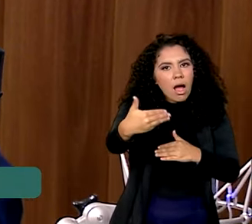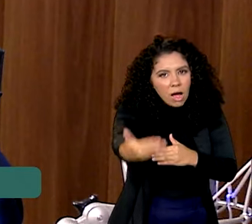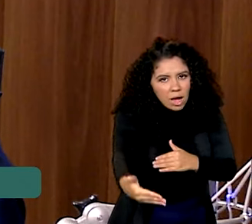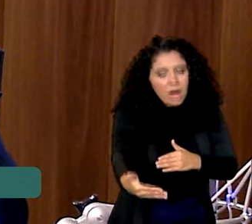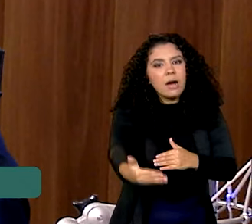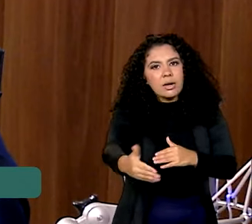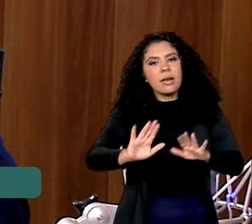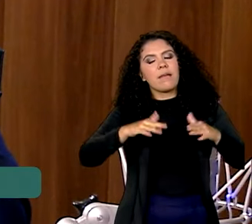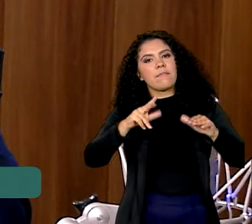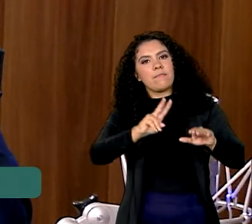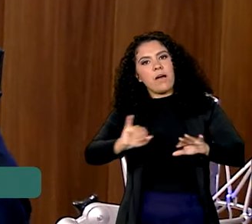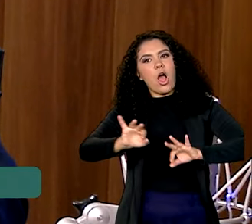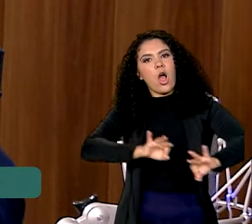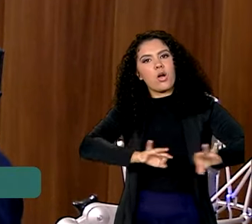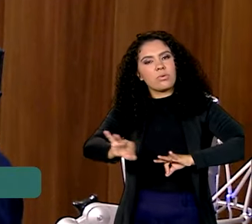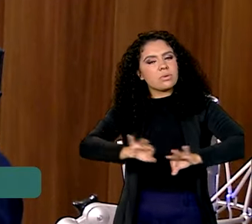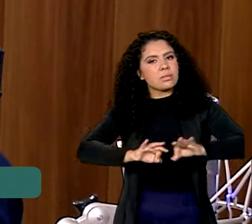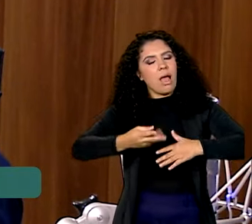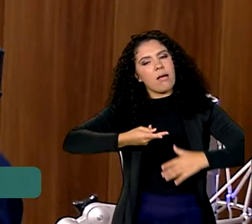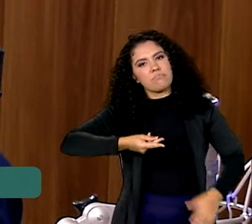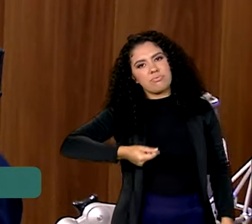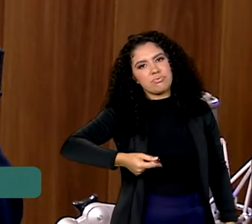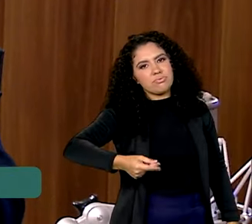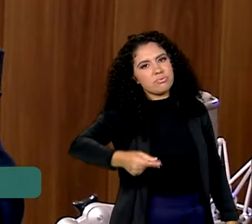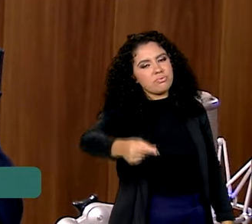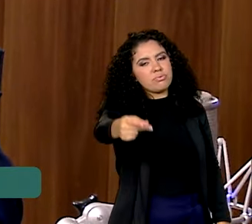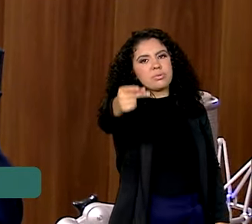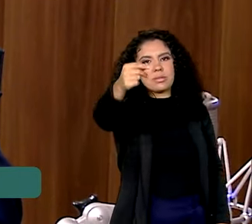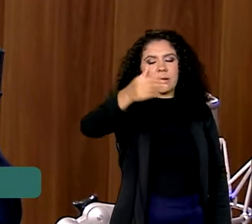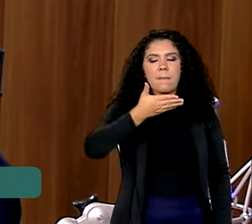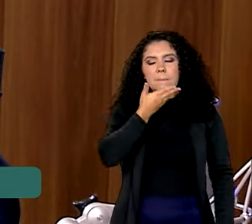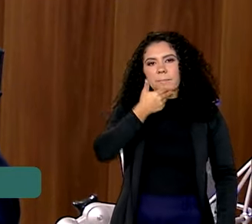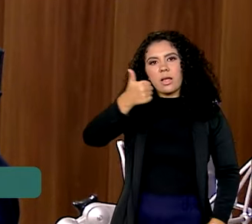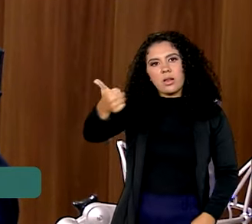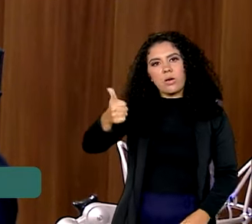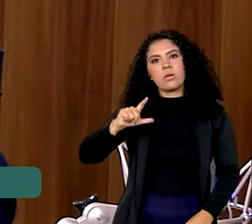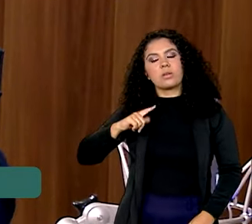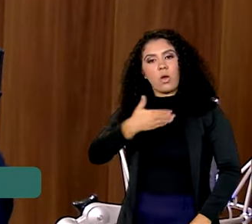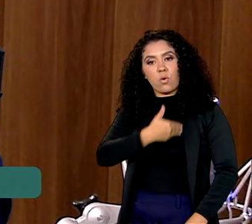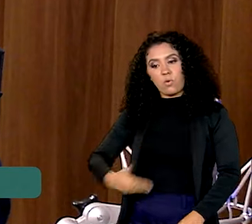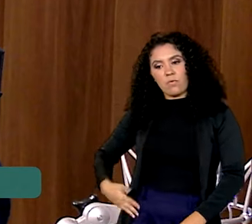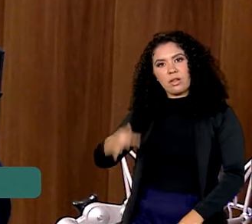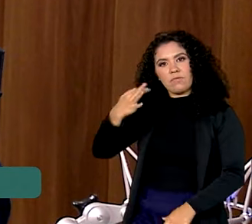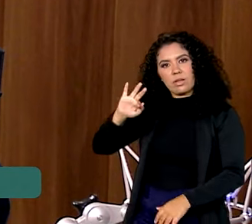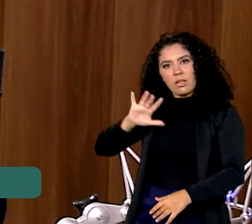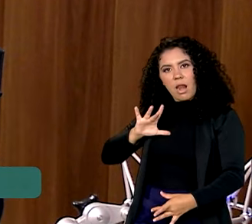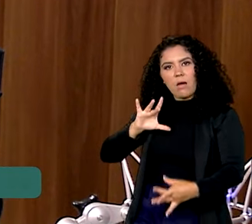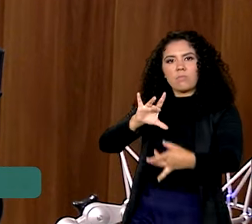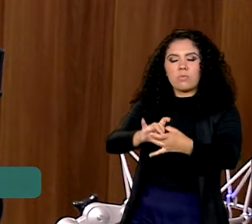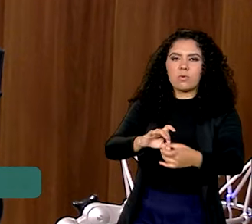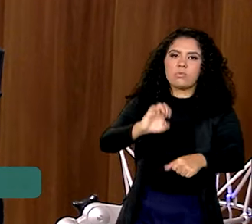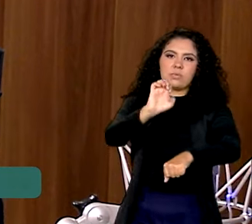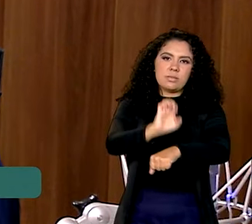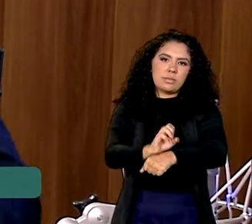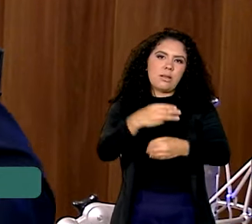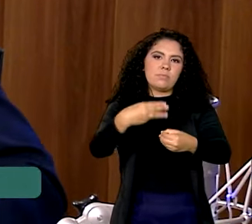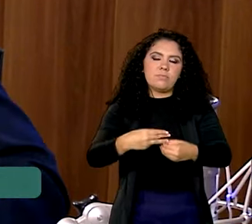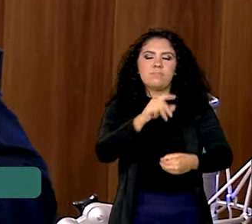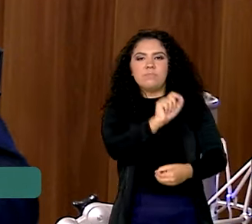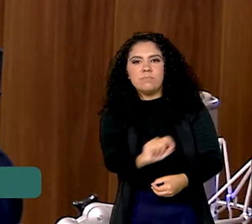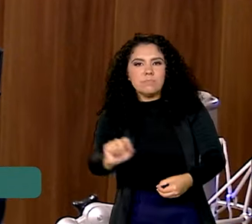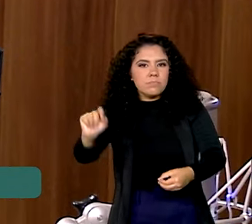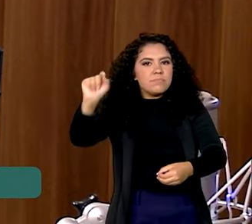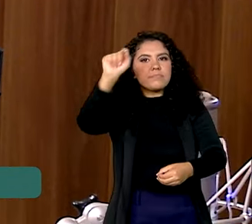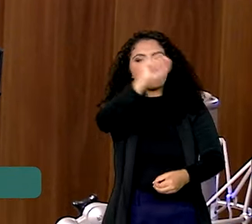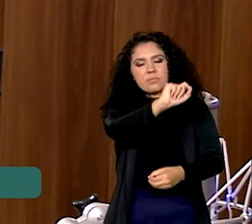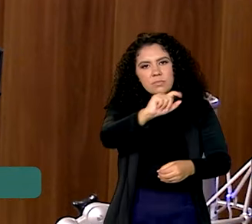e isto vai organizar infinitamente melhor a sinergia entre o governo federal, os governos estaduais e municipais. Ele virá